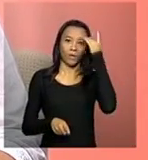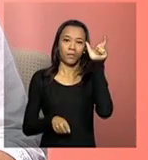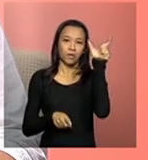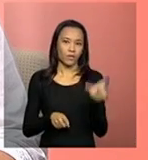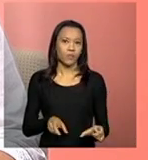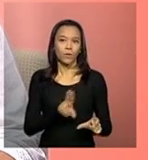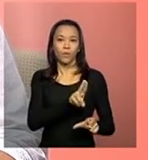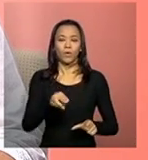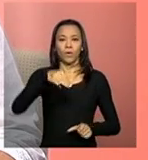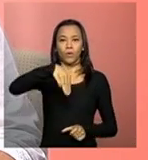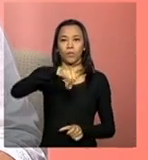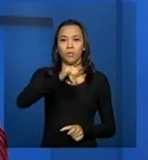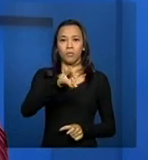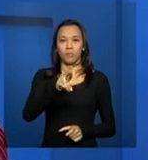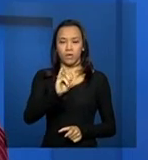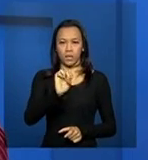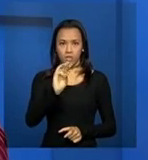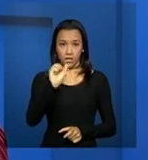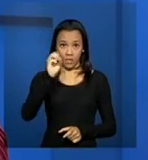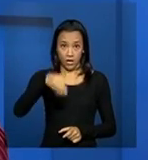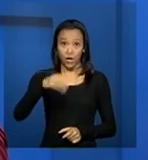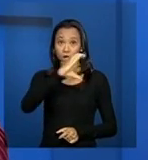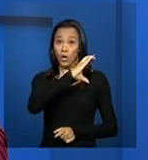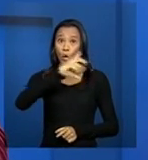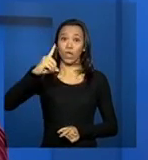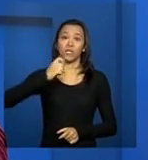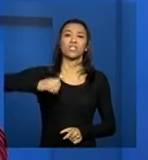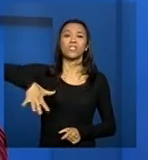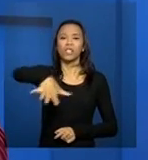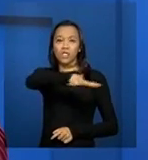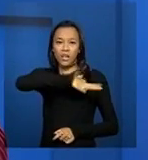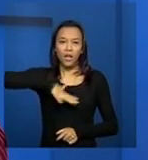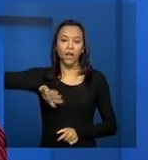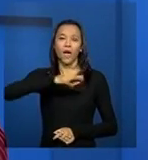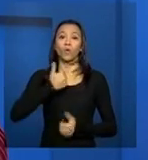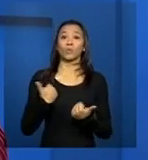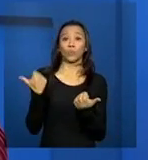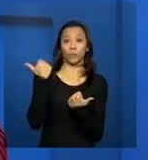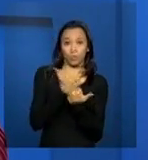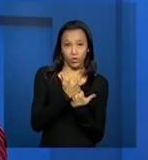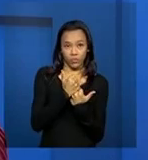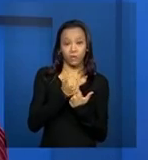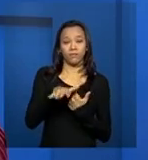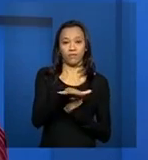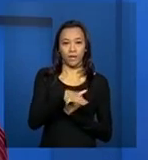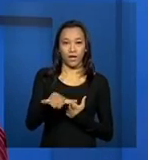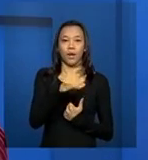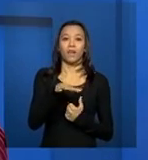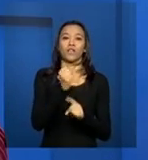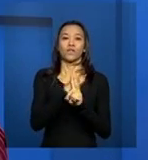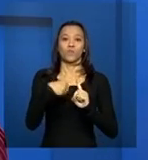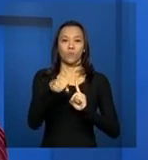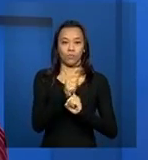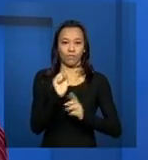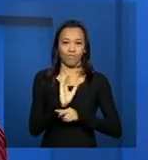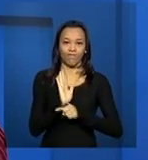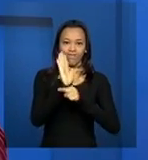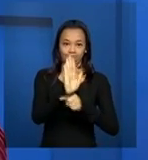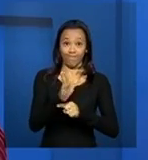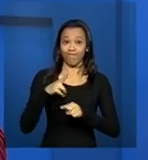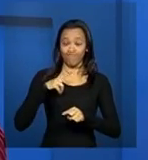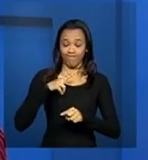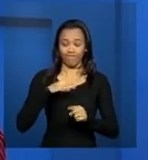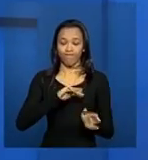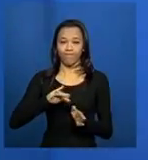Miriam Queiroz, coordenadora geral substituta de acompanhamento da rede sócio-assistencial privada. Carolina,